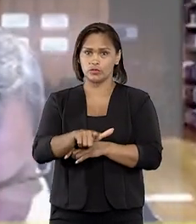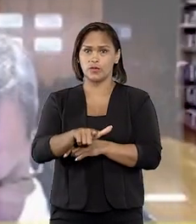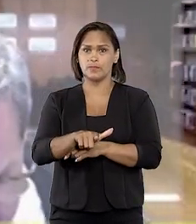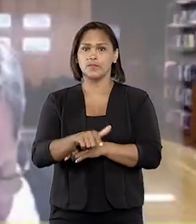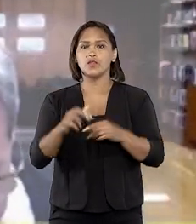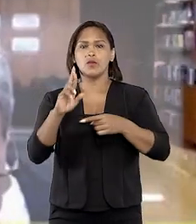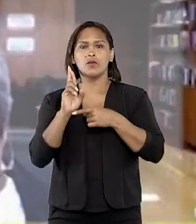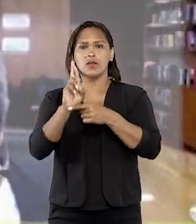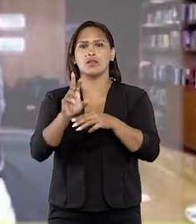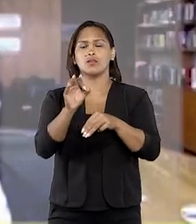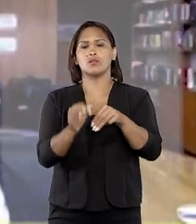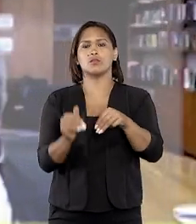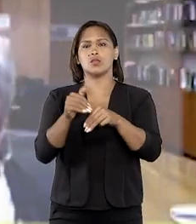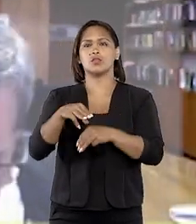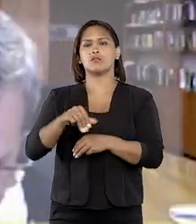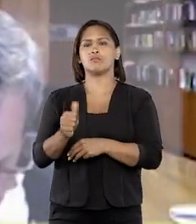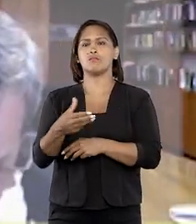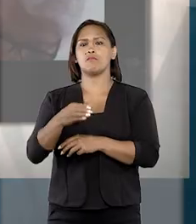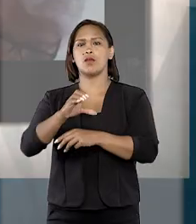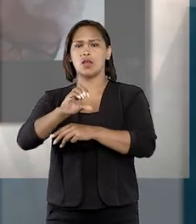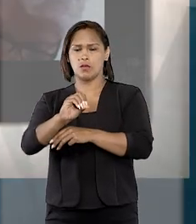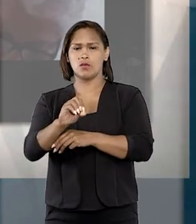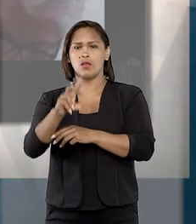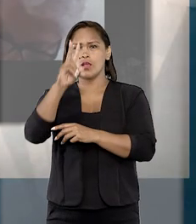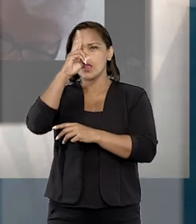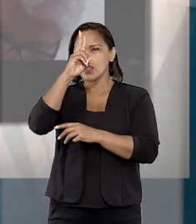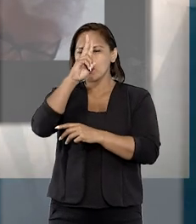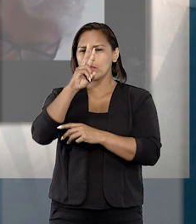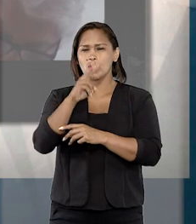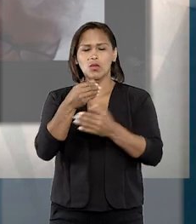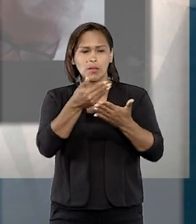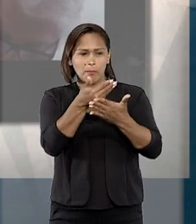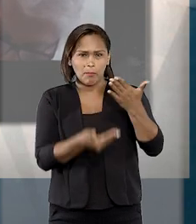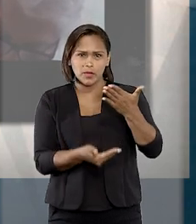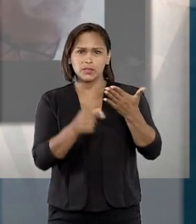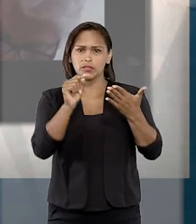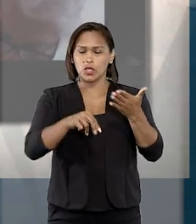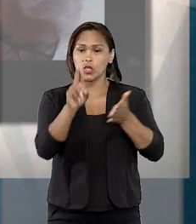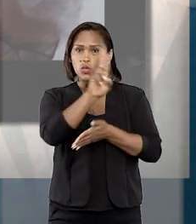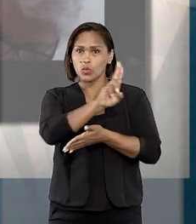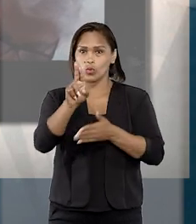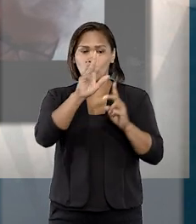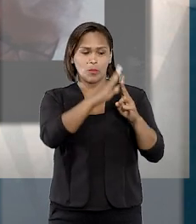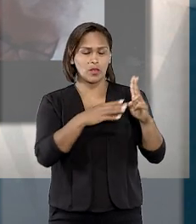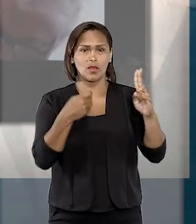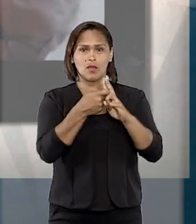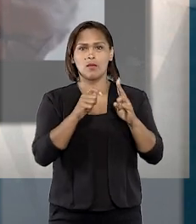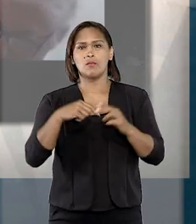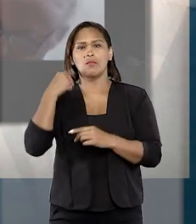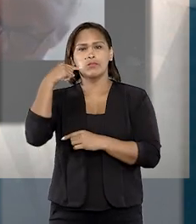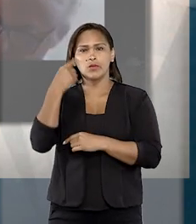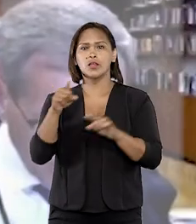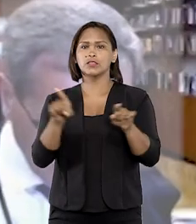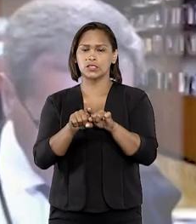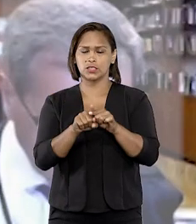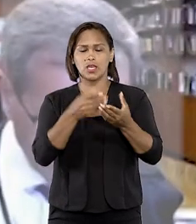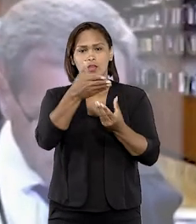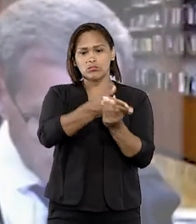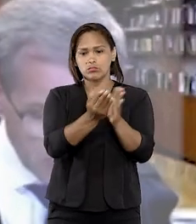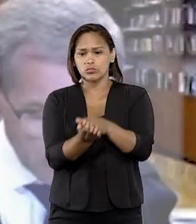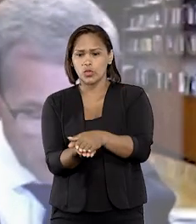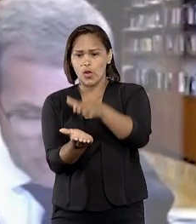novamente. O relator ministro Marco Aurélio Elize lembrou que é indispensável que o nome da parte de seus advogados